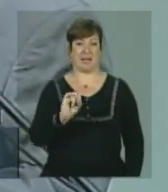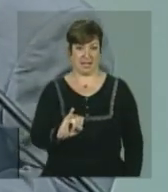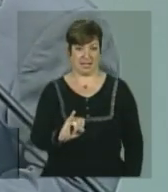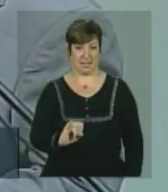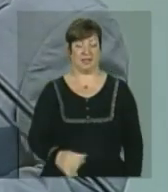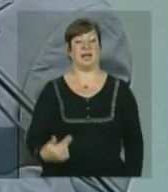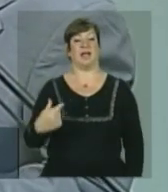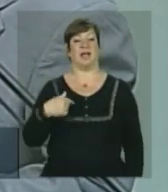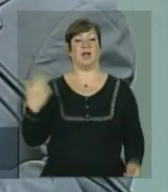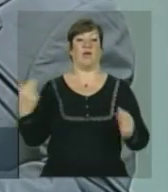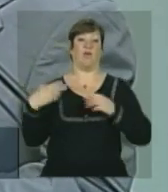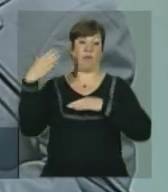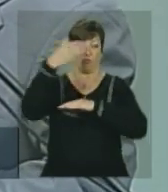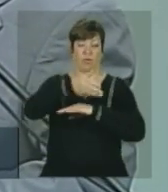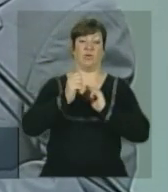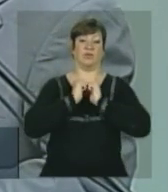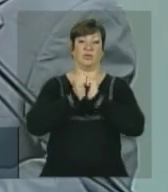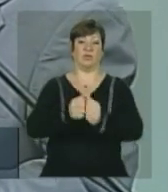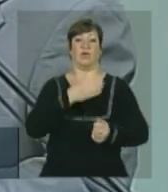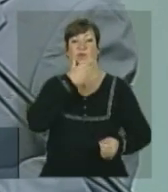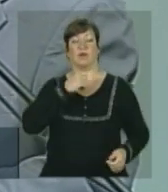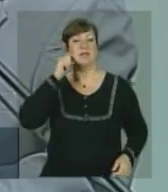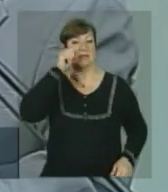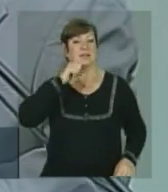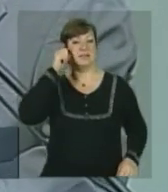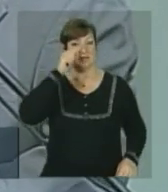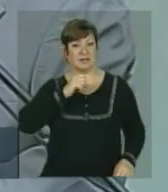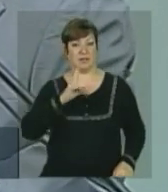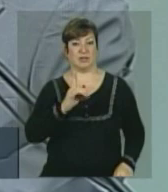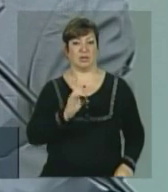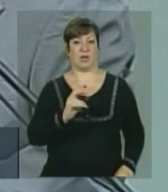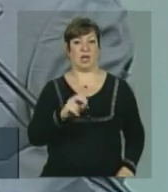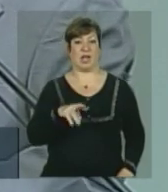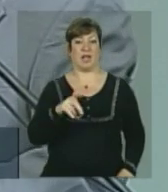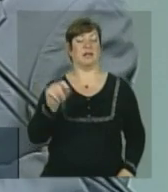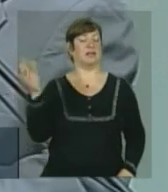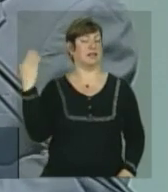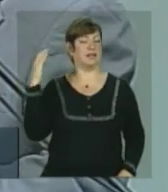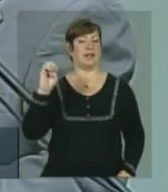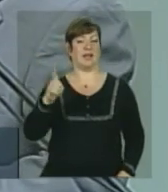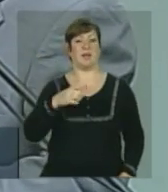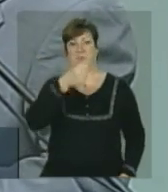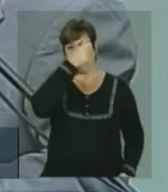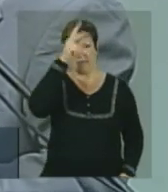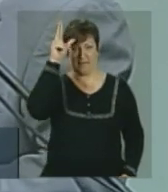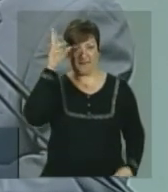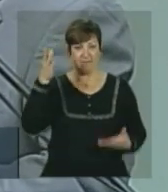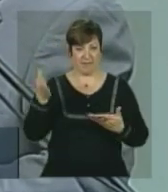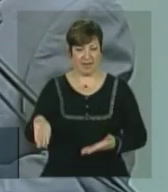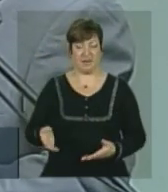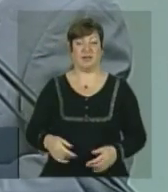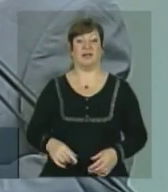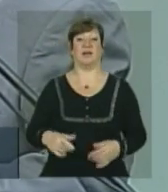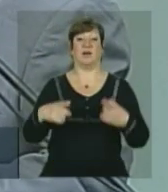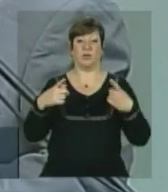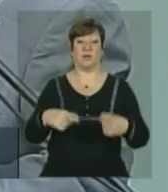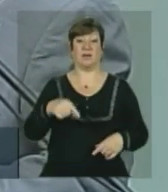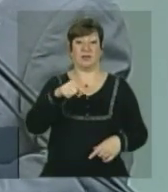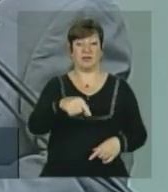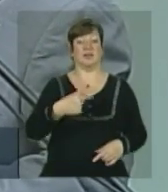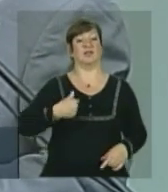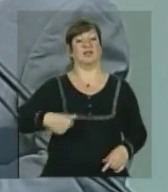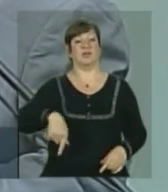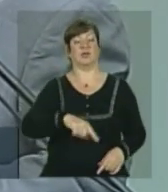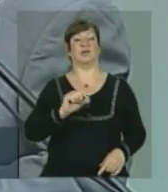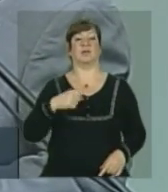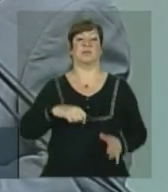com o senador Francisco Dornelis, ele era prefeito na época. E aí, ali nós